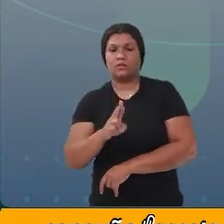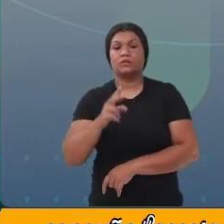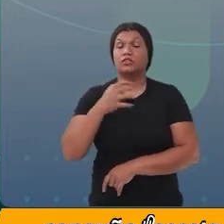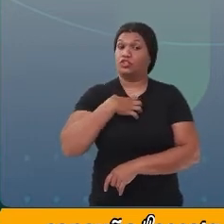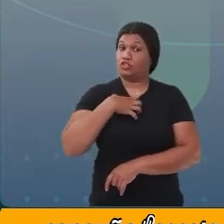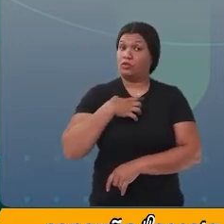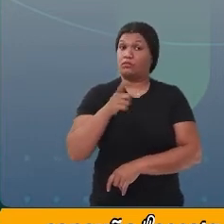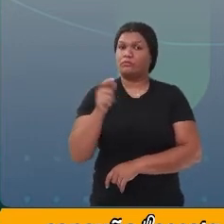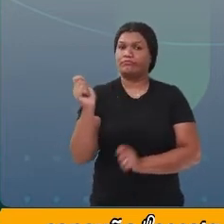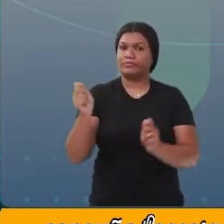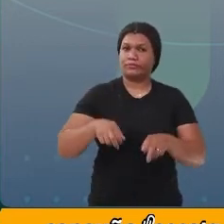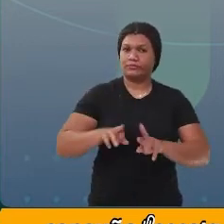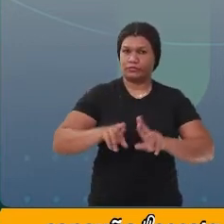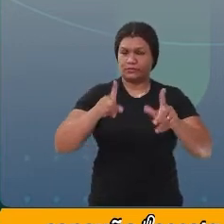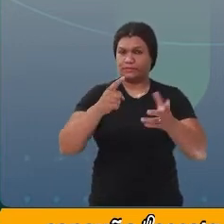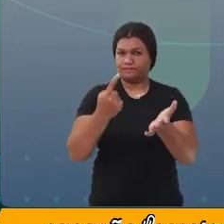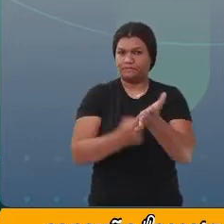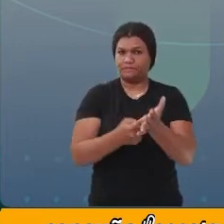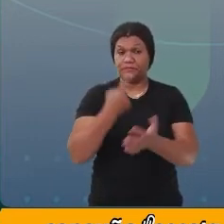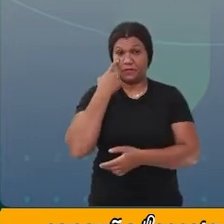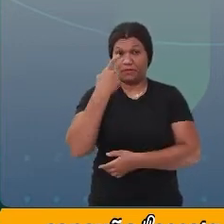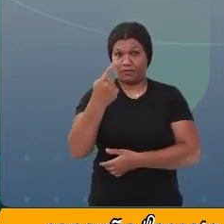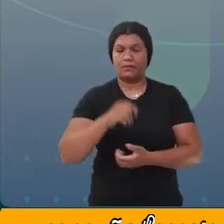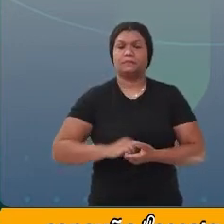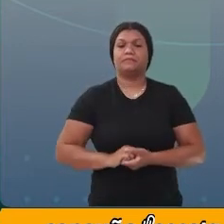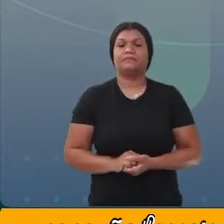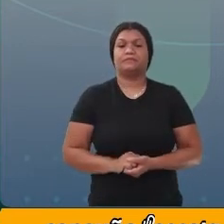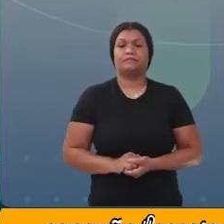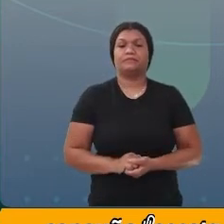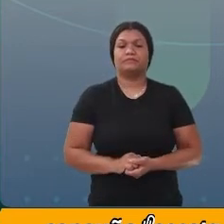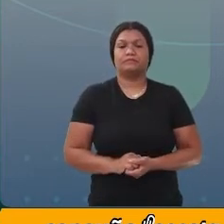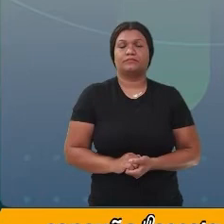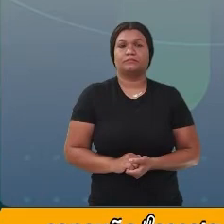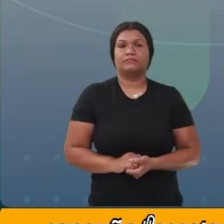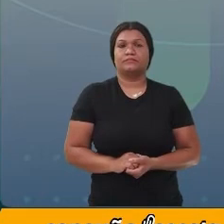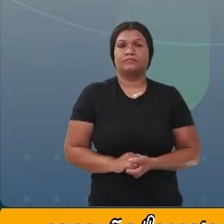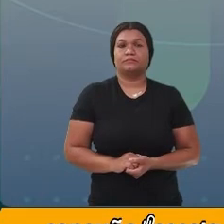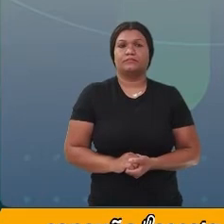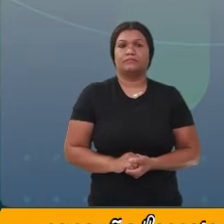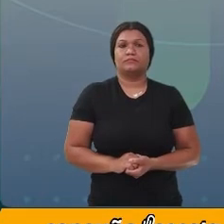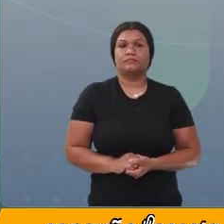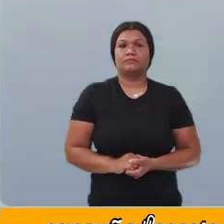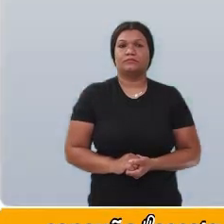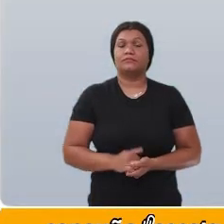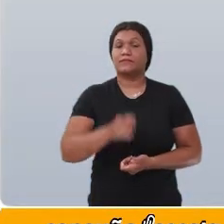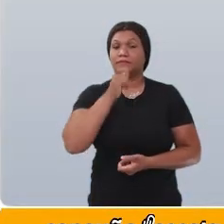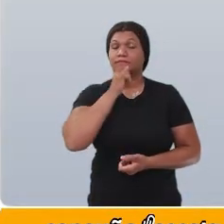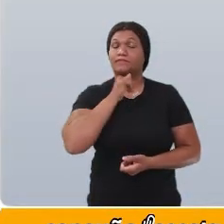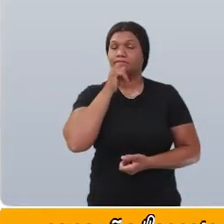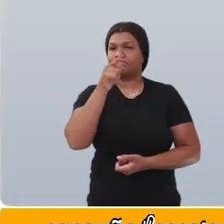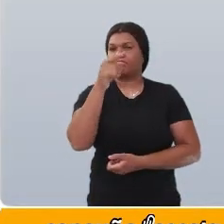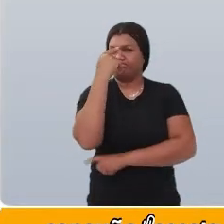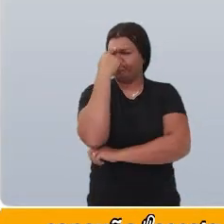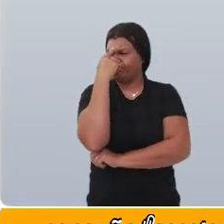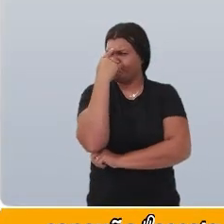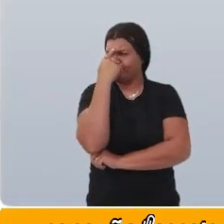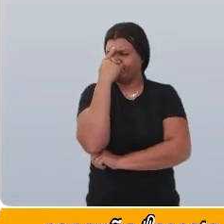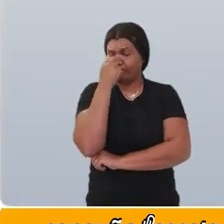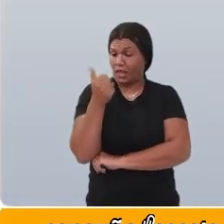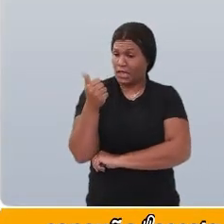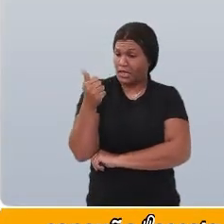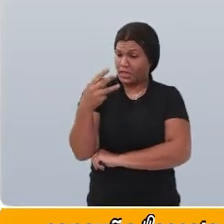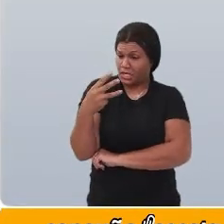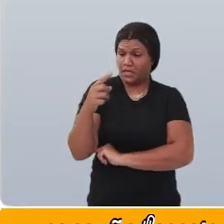maneira diferente, combinado? Olha só! Vamos pensar que 13